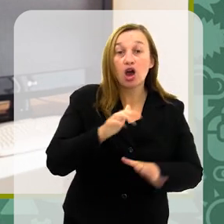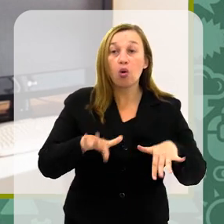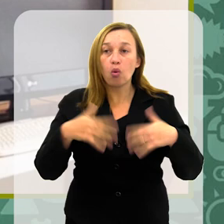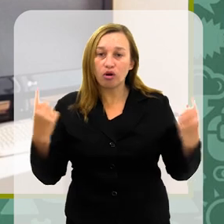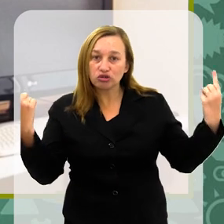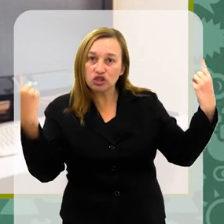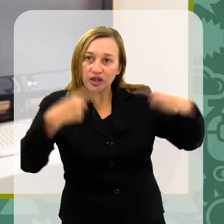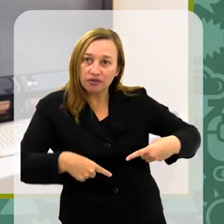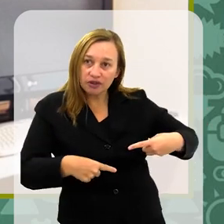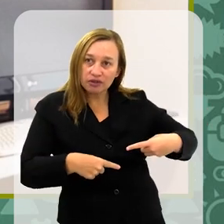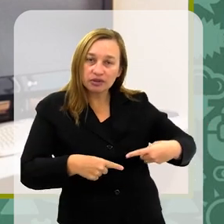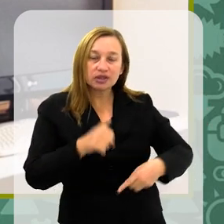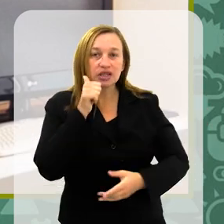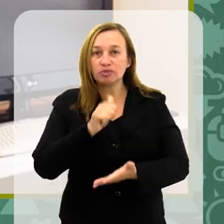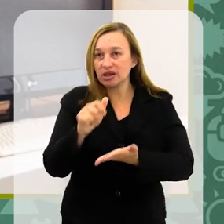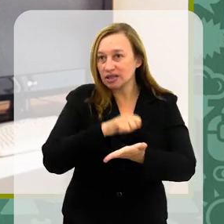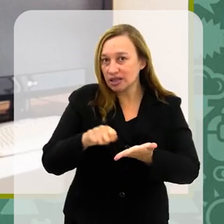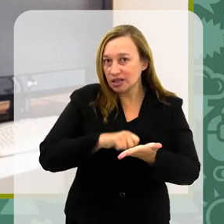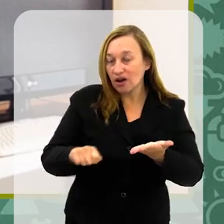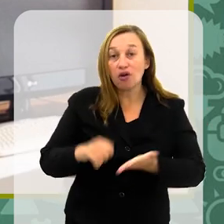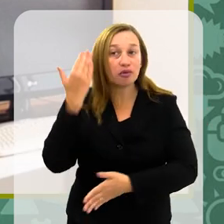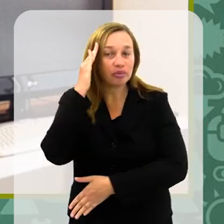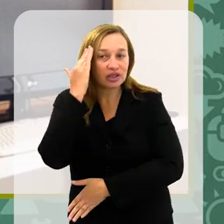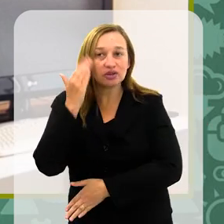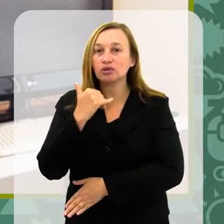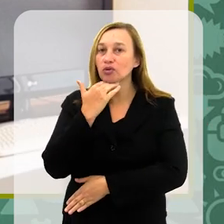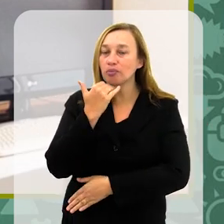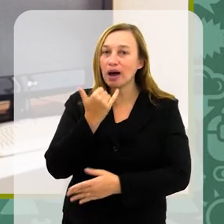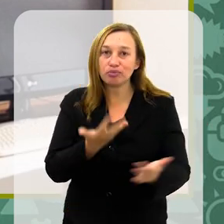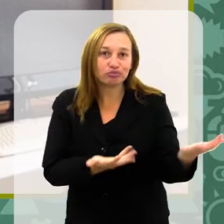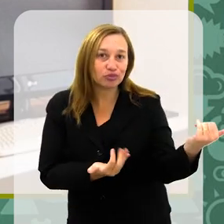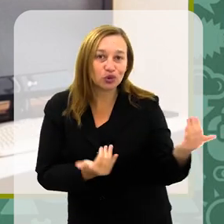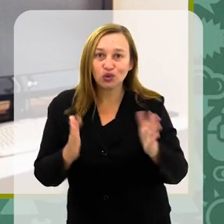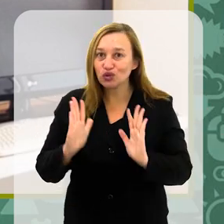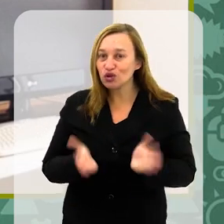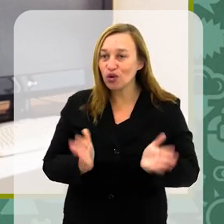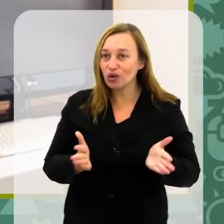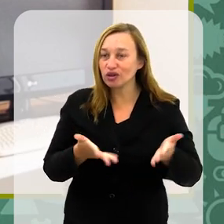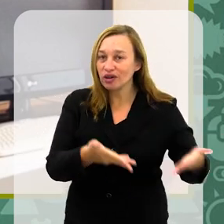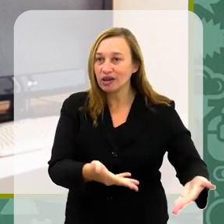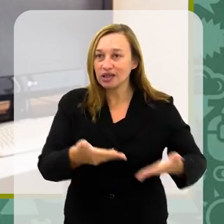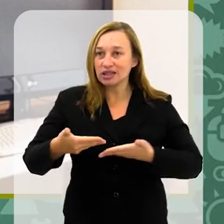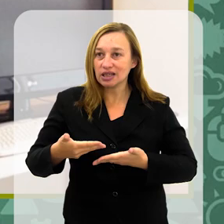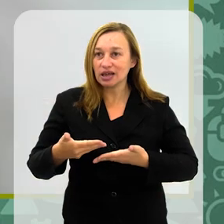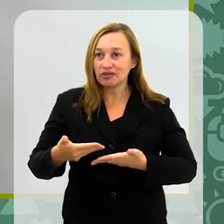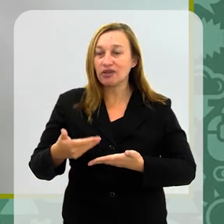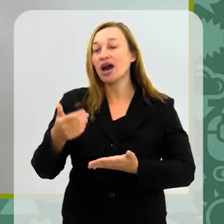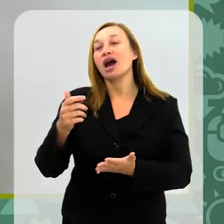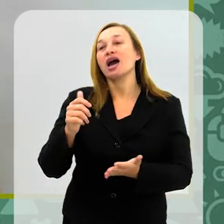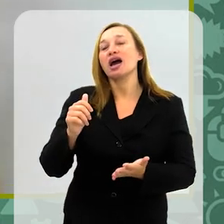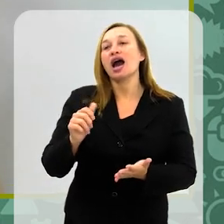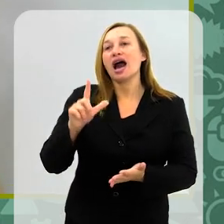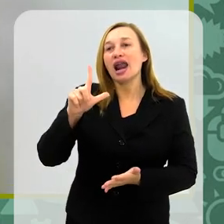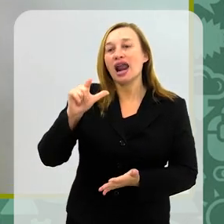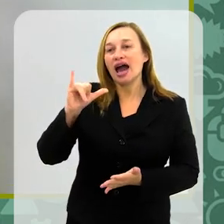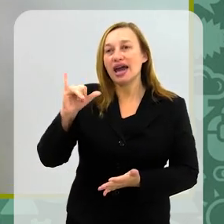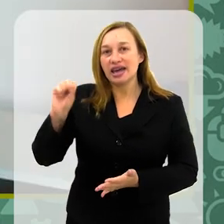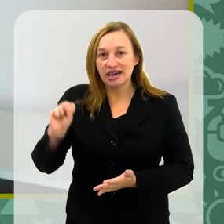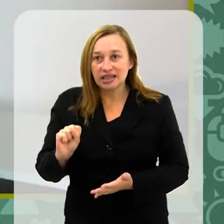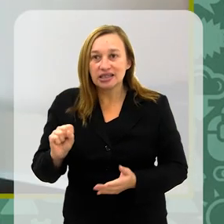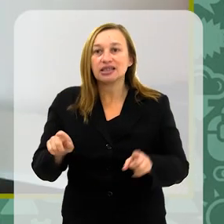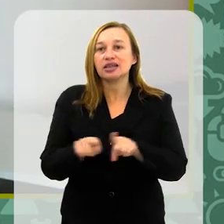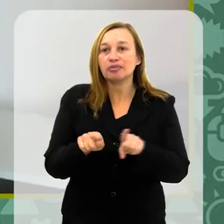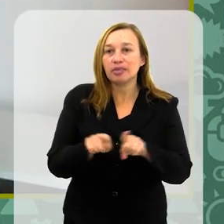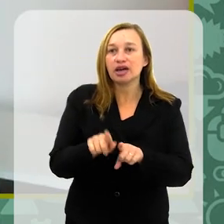e os desafios das autoras? É isso que vamos entender no Papo de Juventude de hoje. Eu recebo as escritoras Laís Napoli